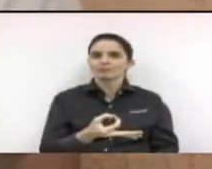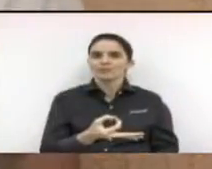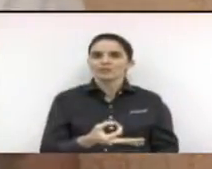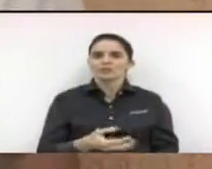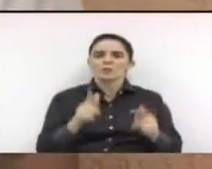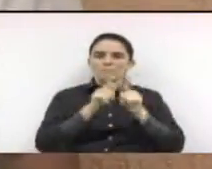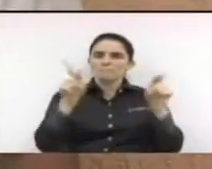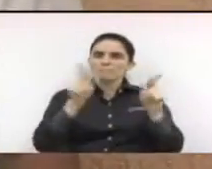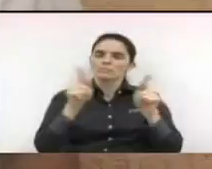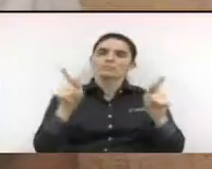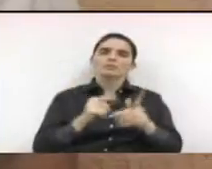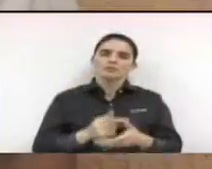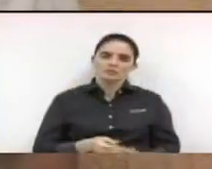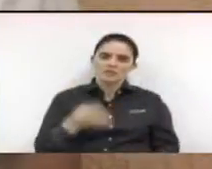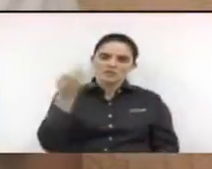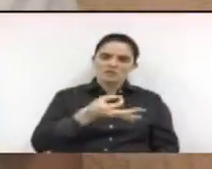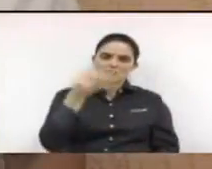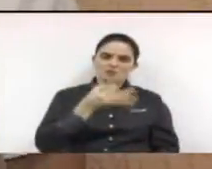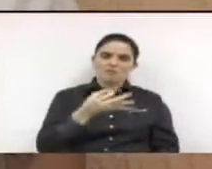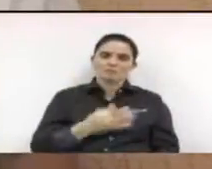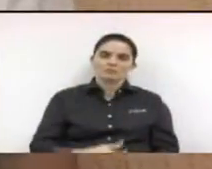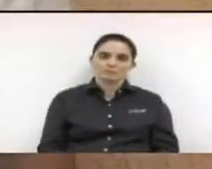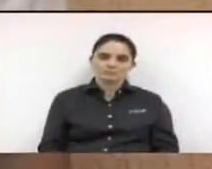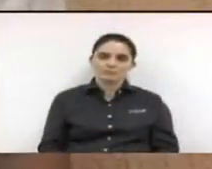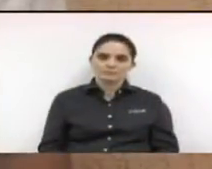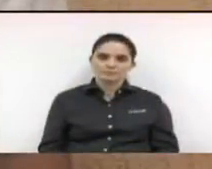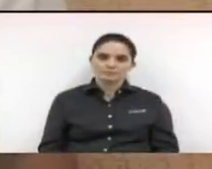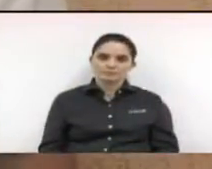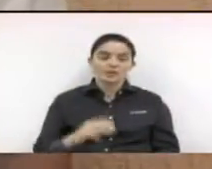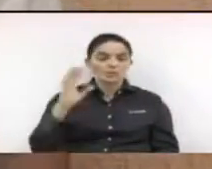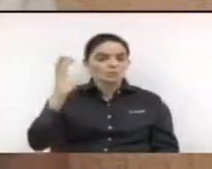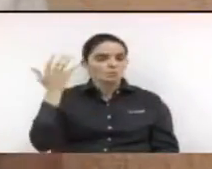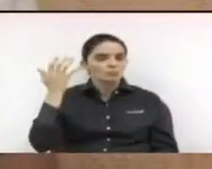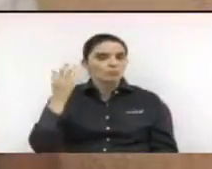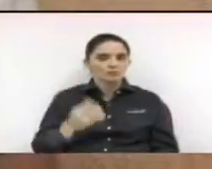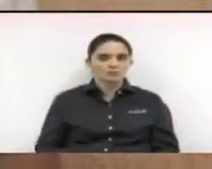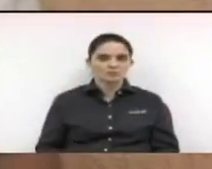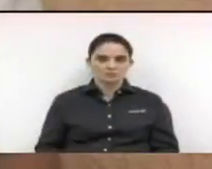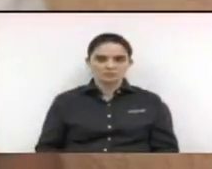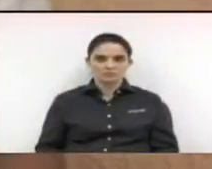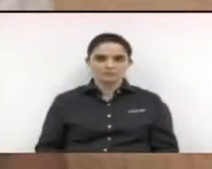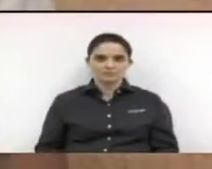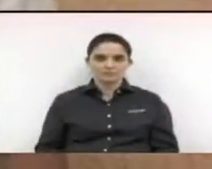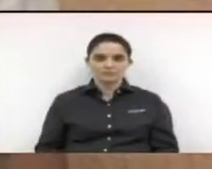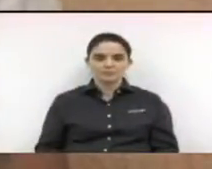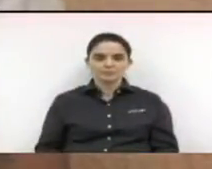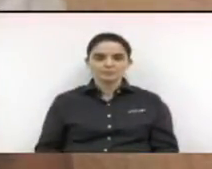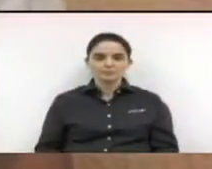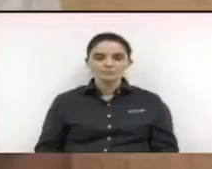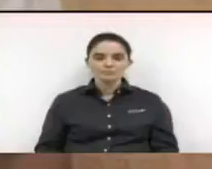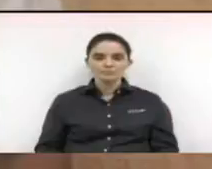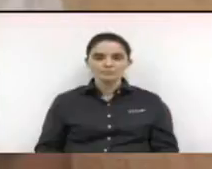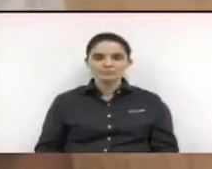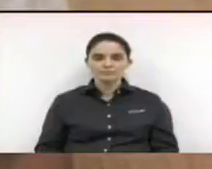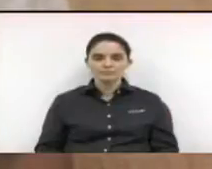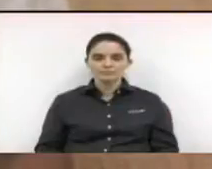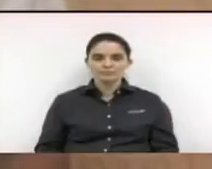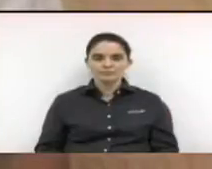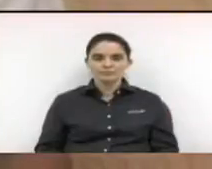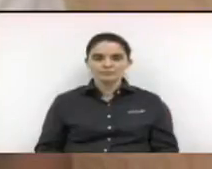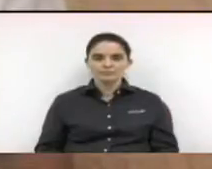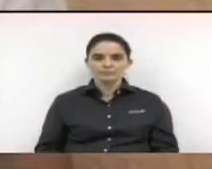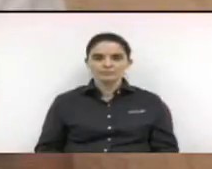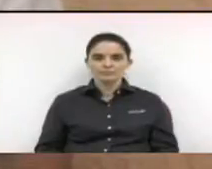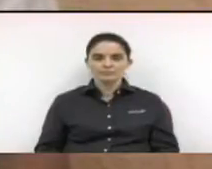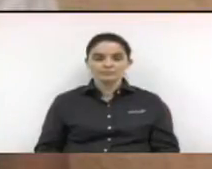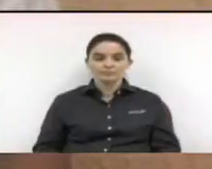protestar contra algo que aconteceu, que vai acontecer, ainda não é possível. Mas nós sabemos